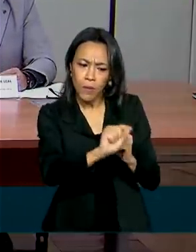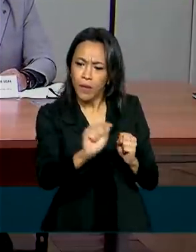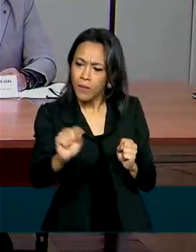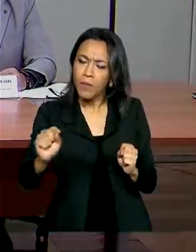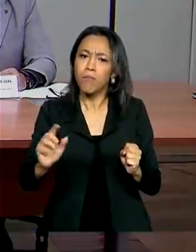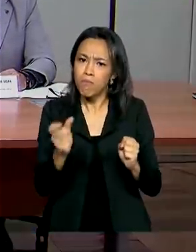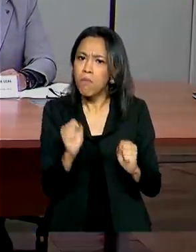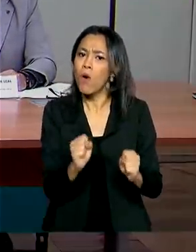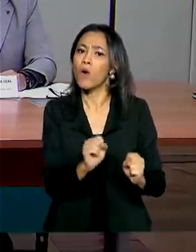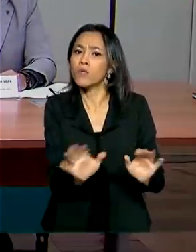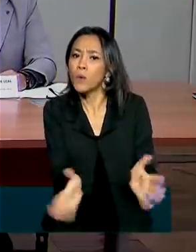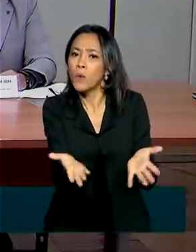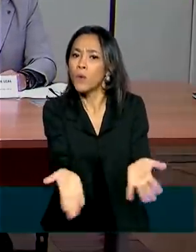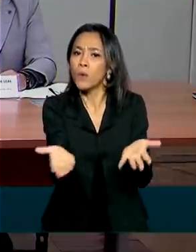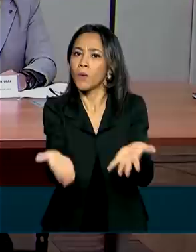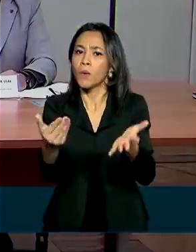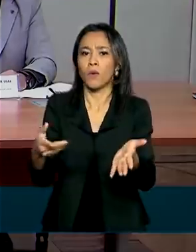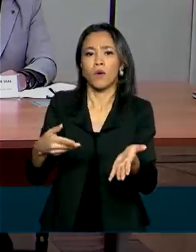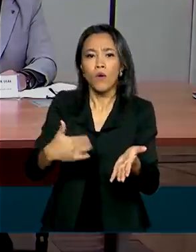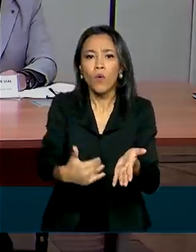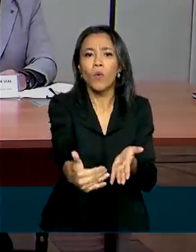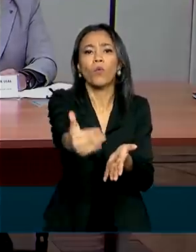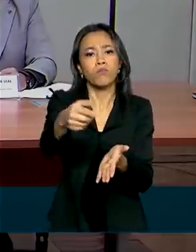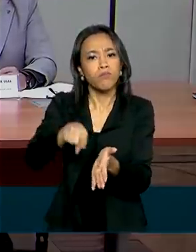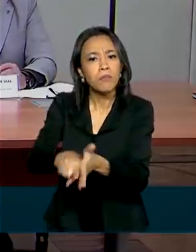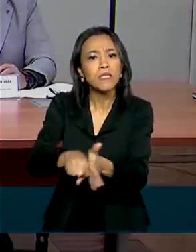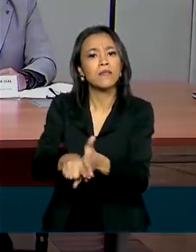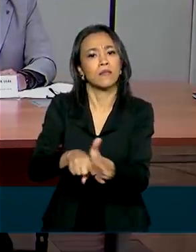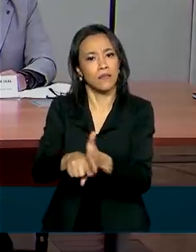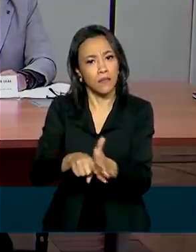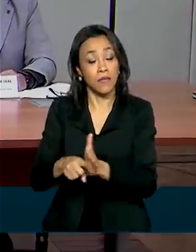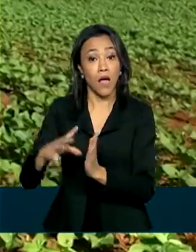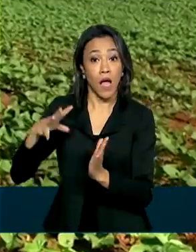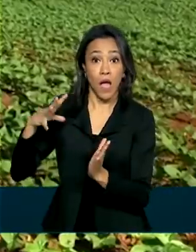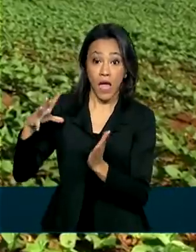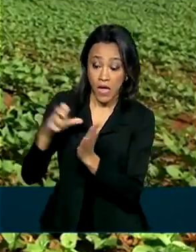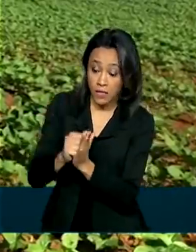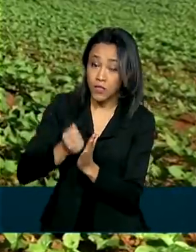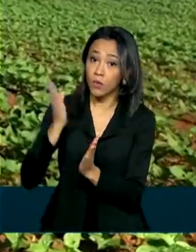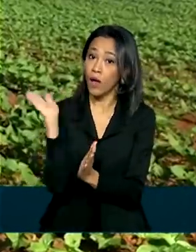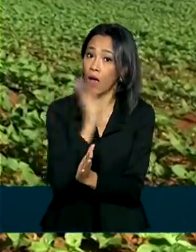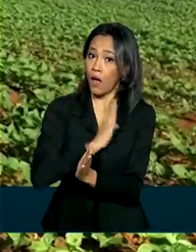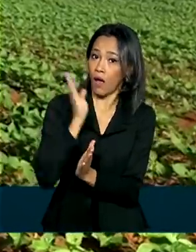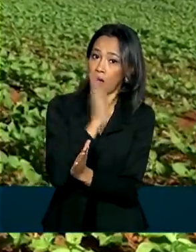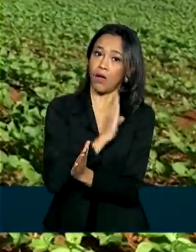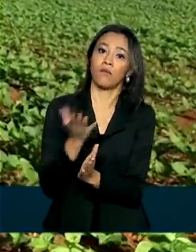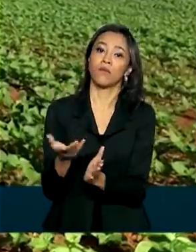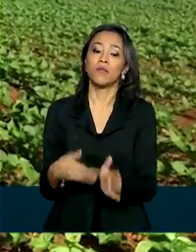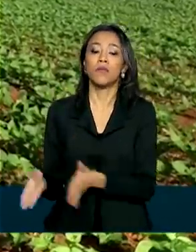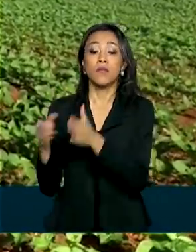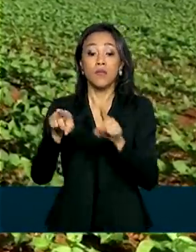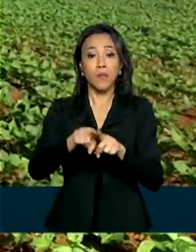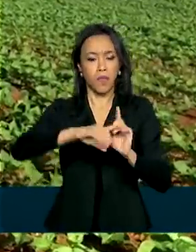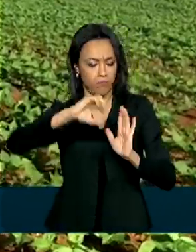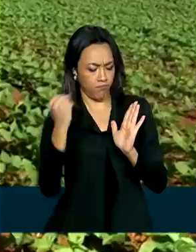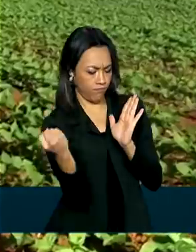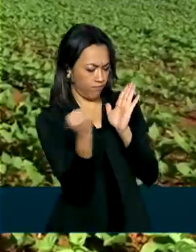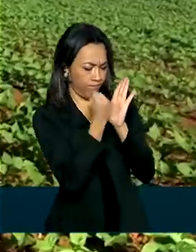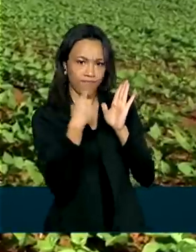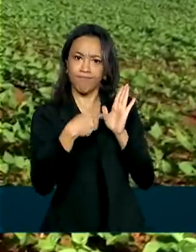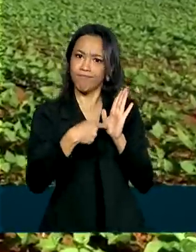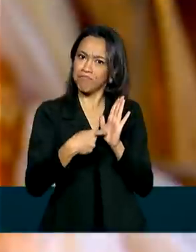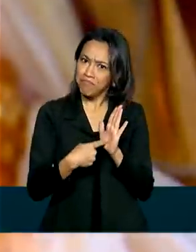estimuladas a avançar nas suas pesquisas, que o registro possa sair mais rápido. E além de garantir o selo de agricultura